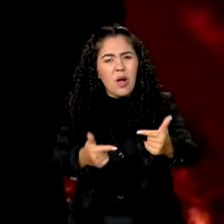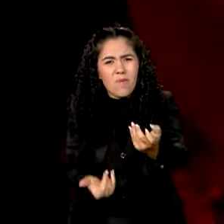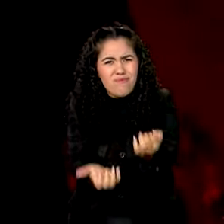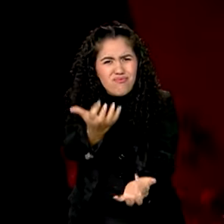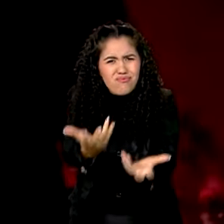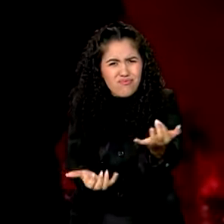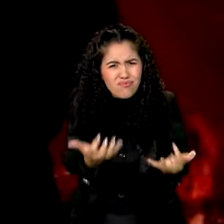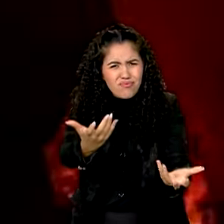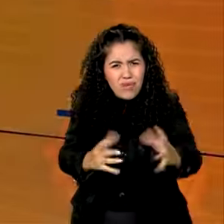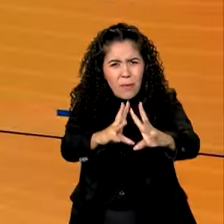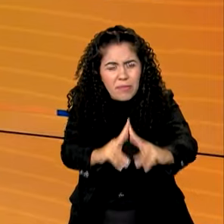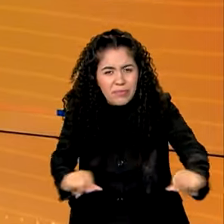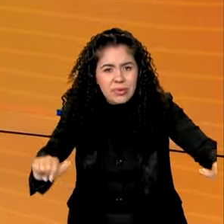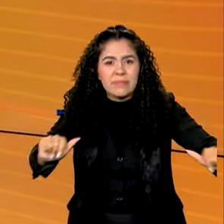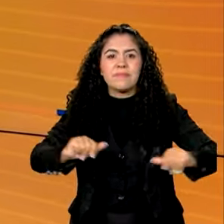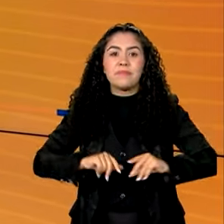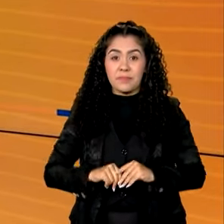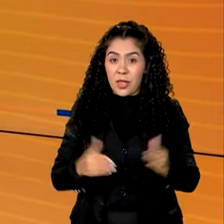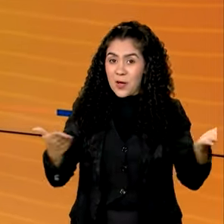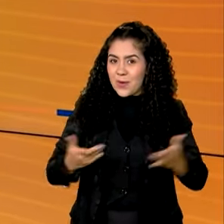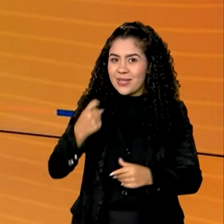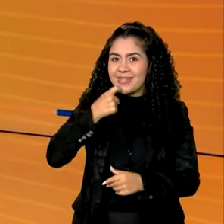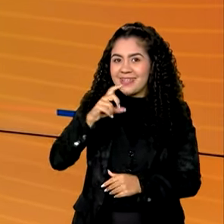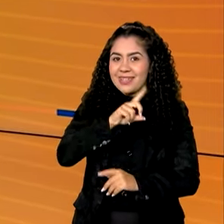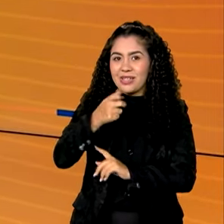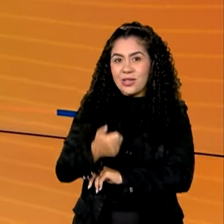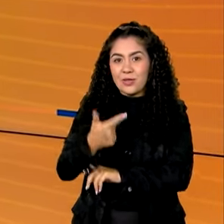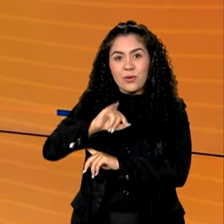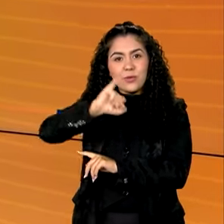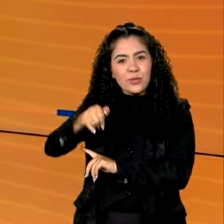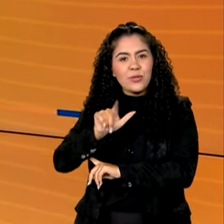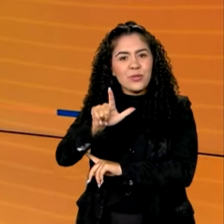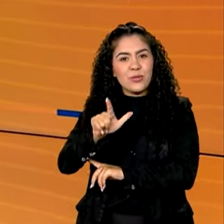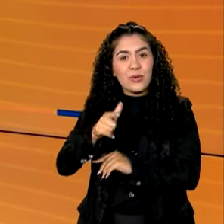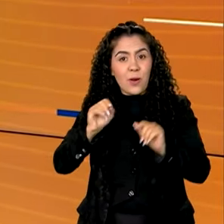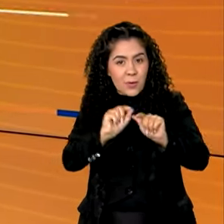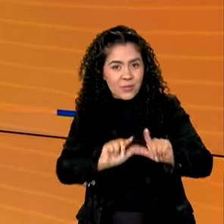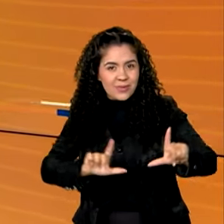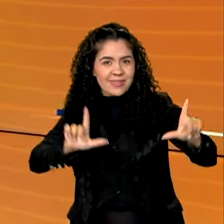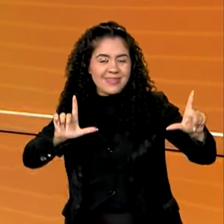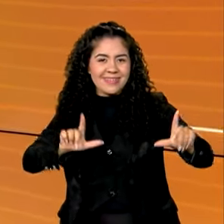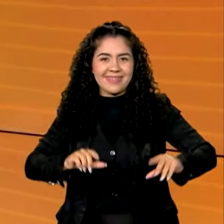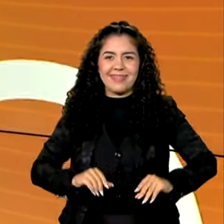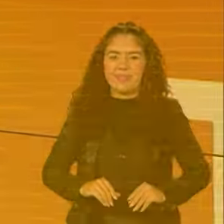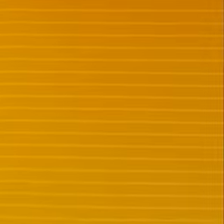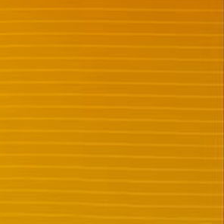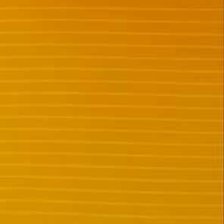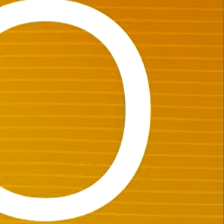queimadas na região. Sexta-feira, 12 de julho, o Brasil em Dia começa agora.